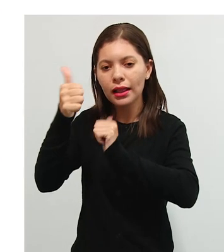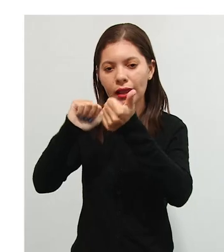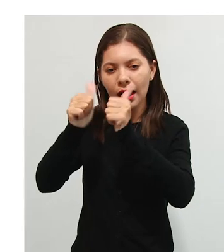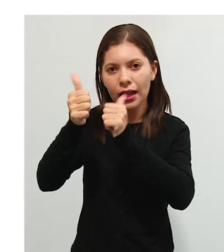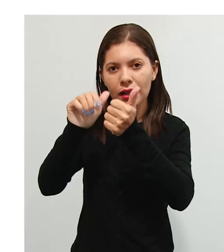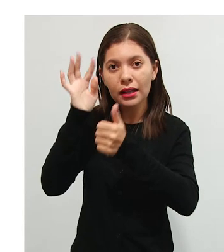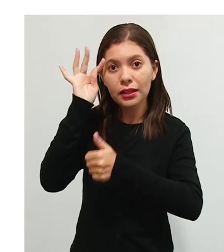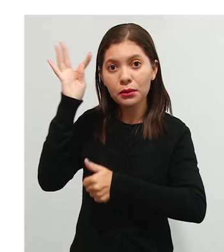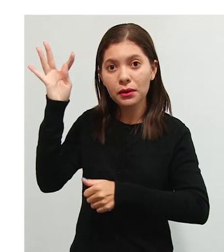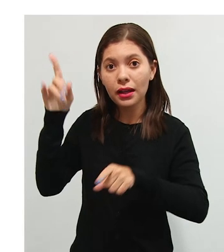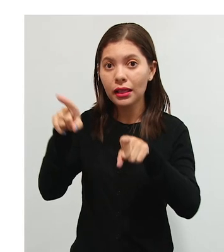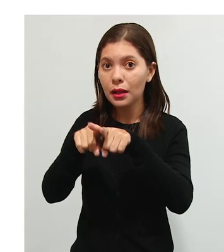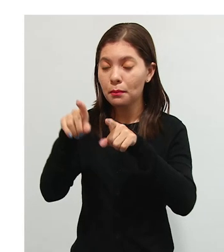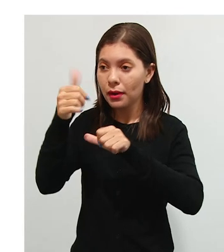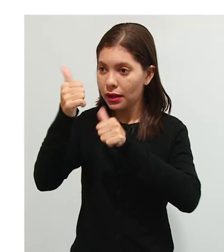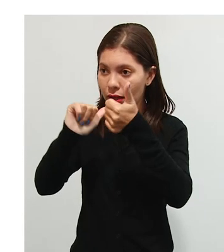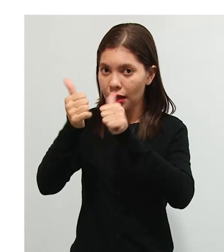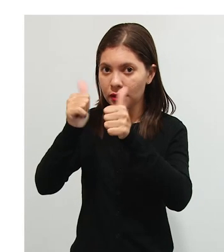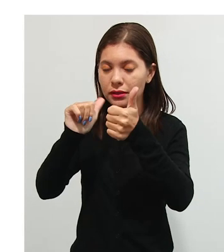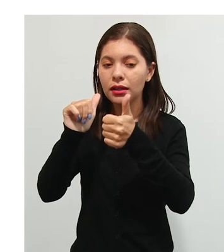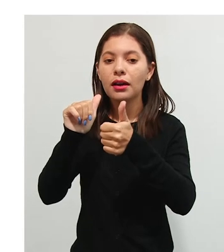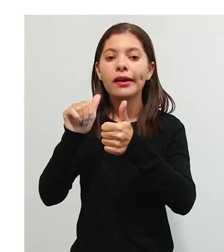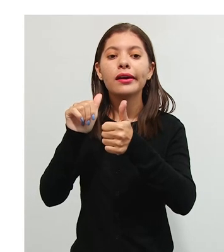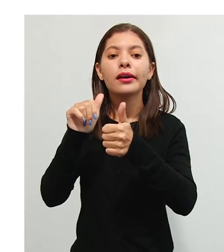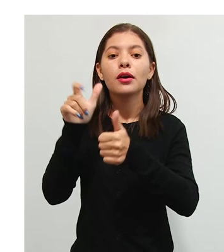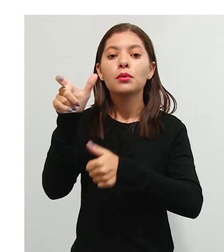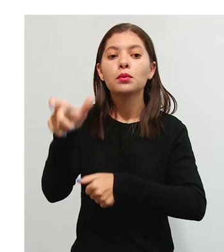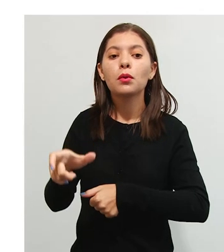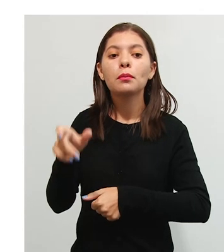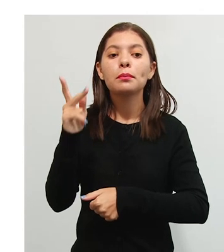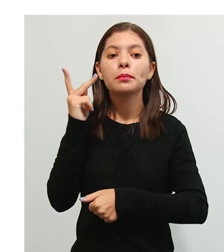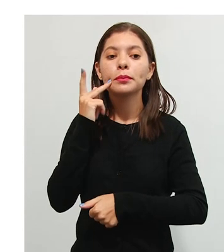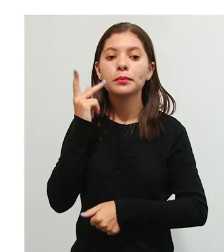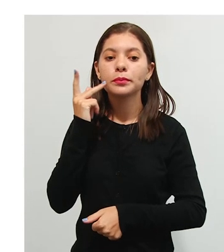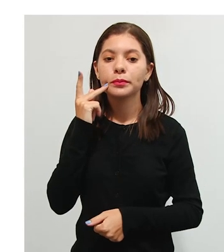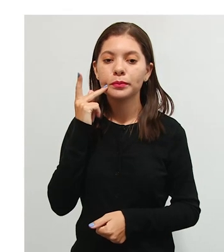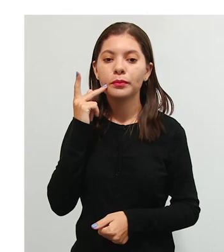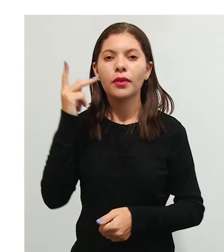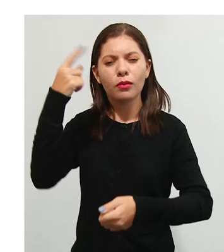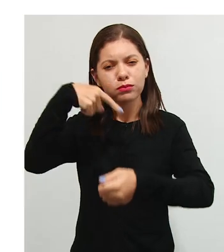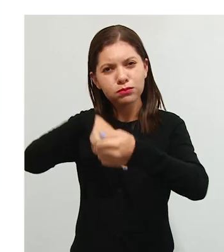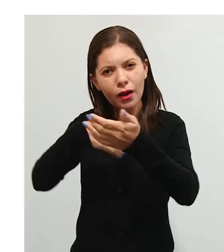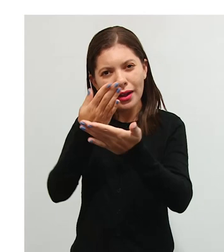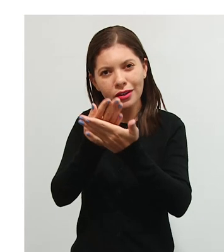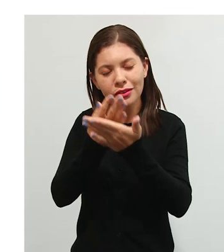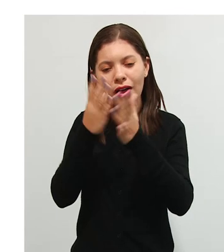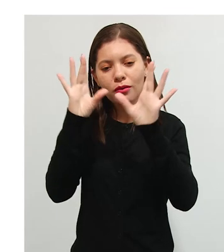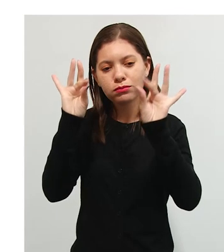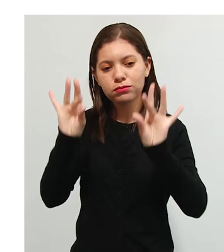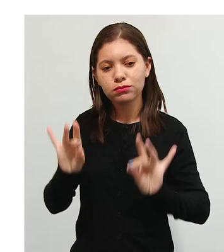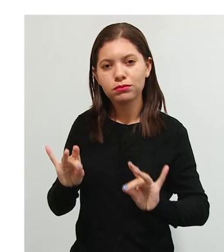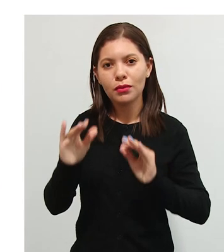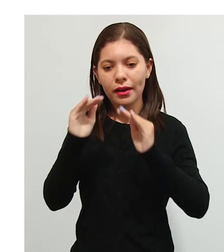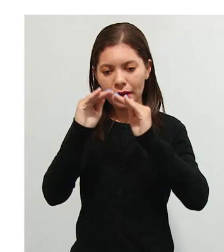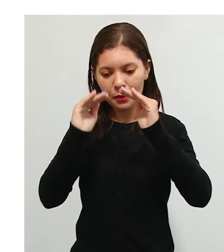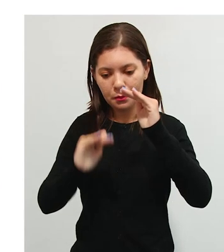eu acho que é importante, nós trouxemos aqui como sugestão de aprofundamento. E Vygotsky também